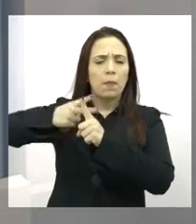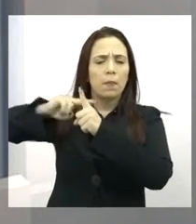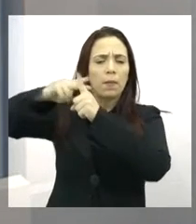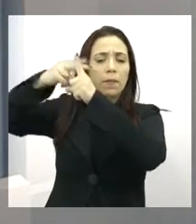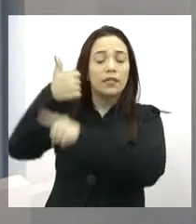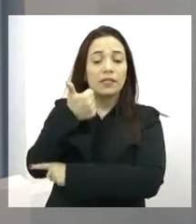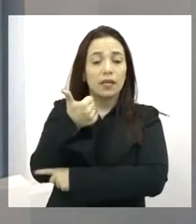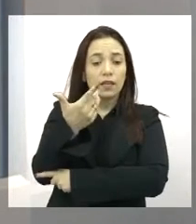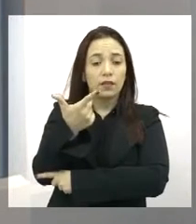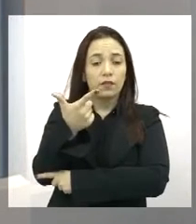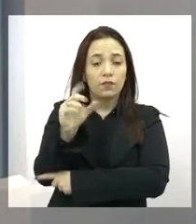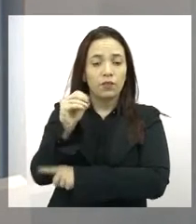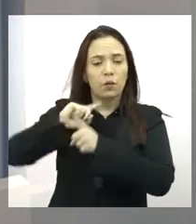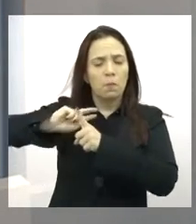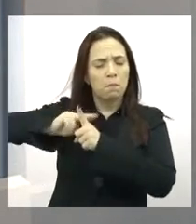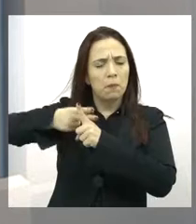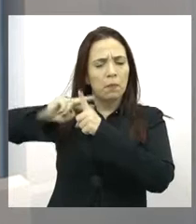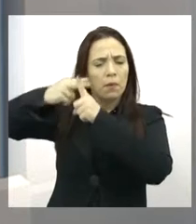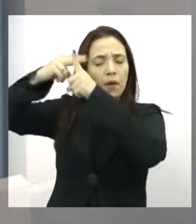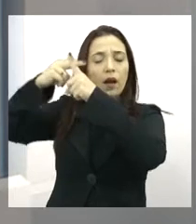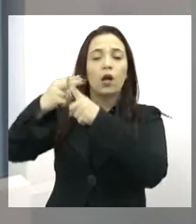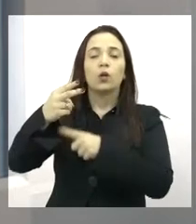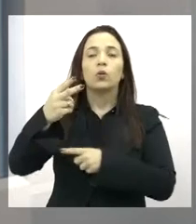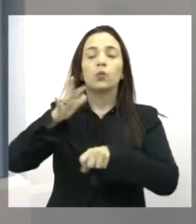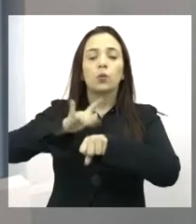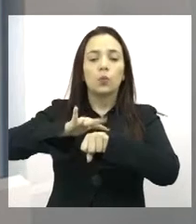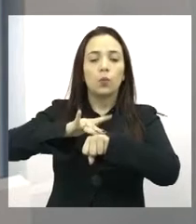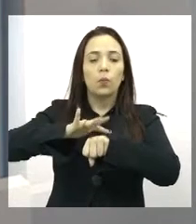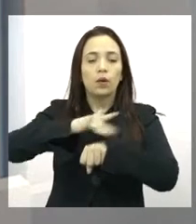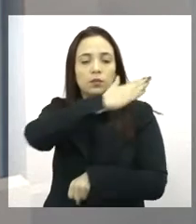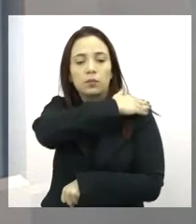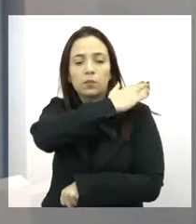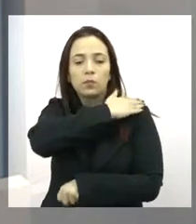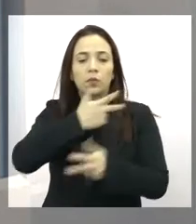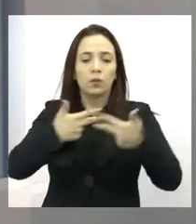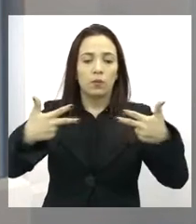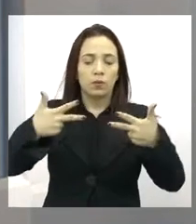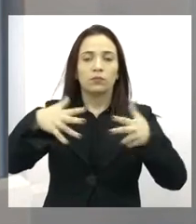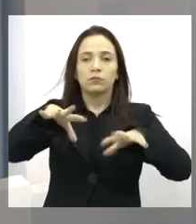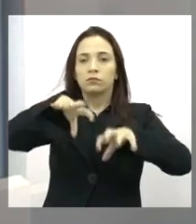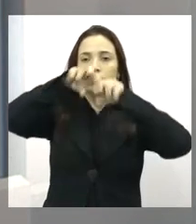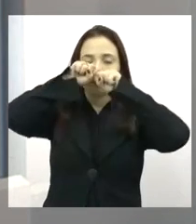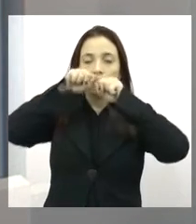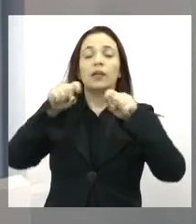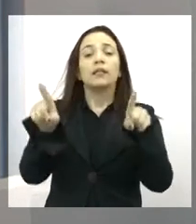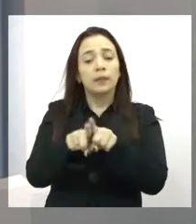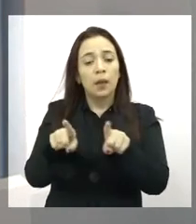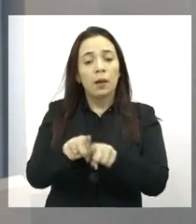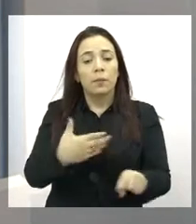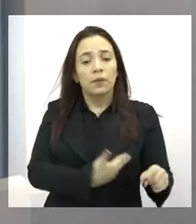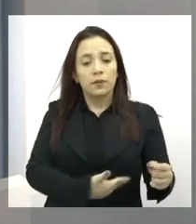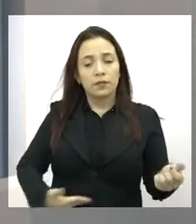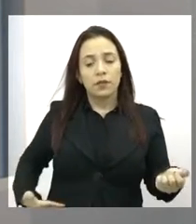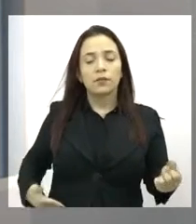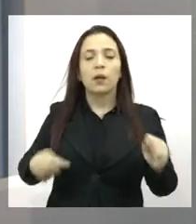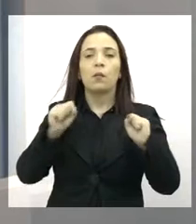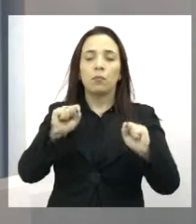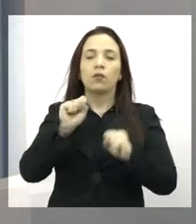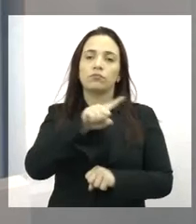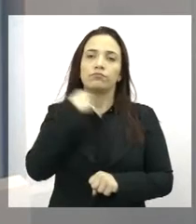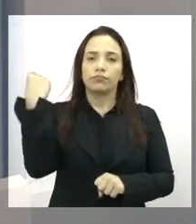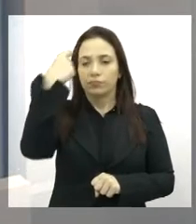contrair doenças respiratórias. E a própria cesárea desnecessária aumenta em até 3 vezes os riscos de morte